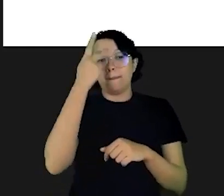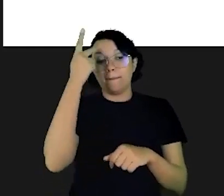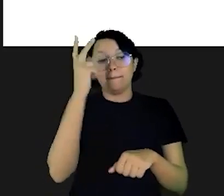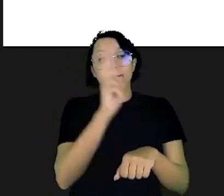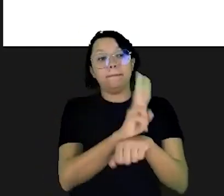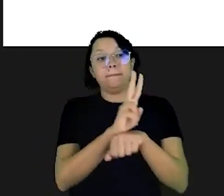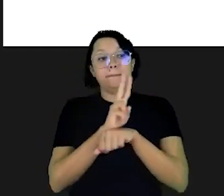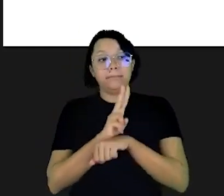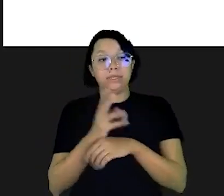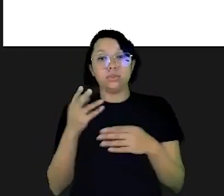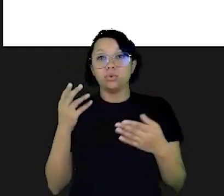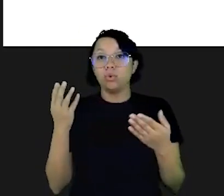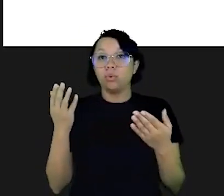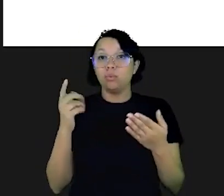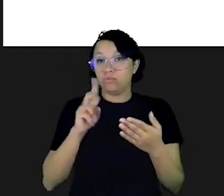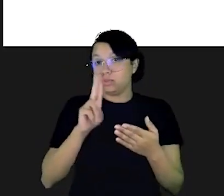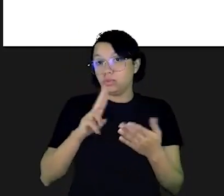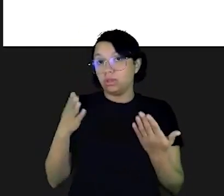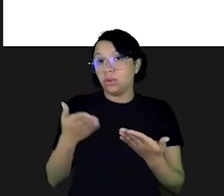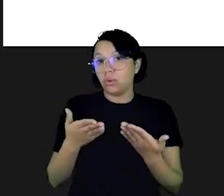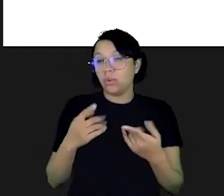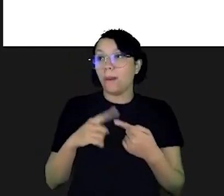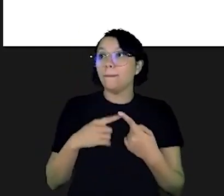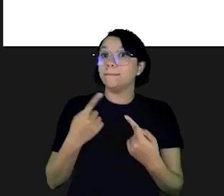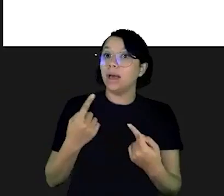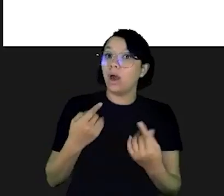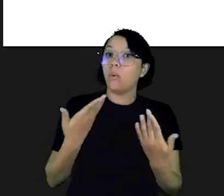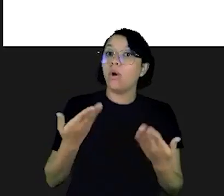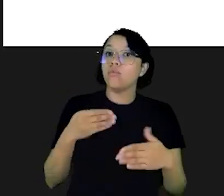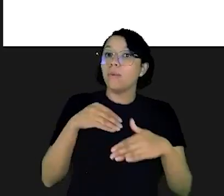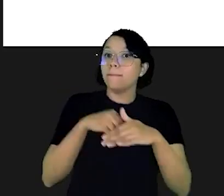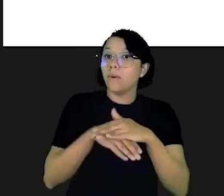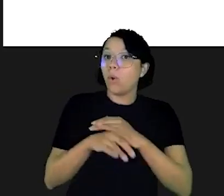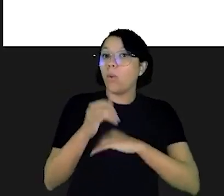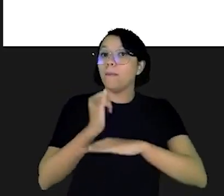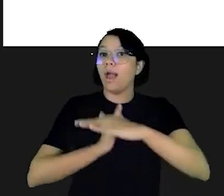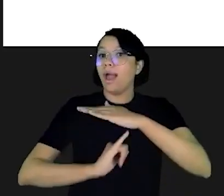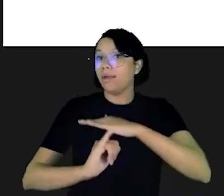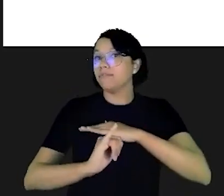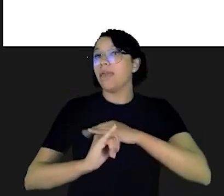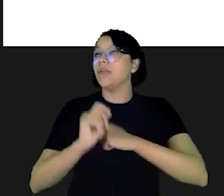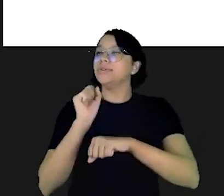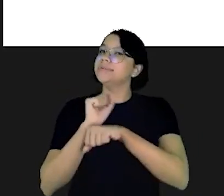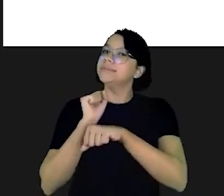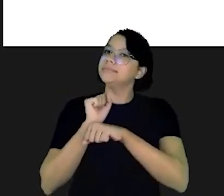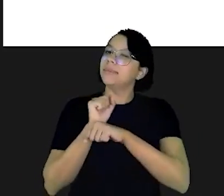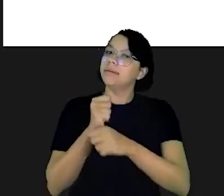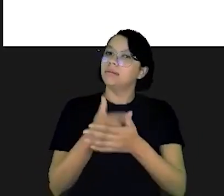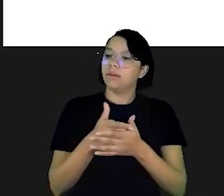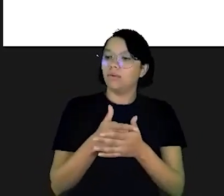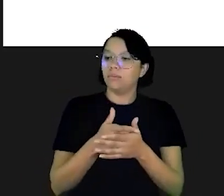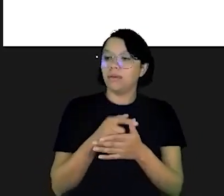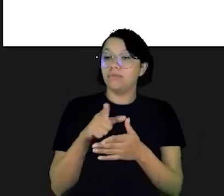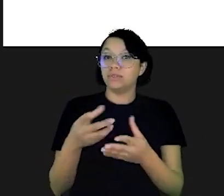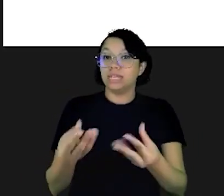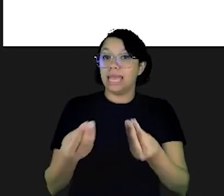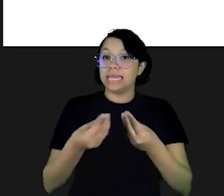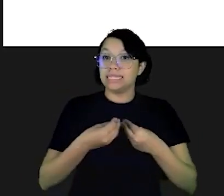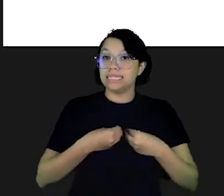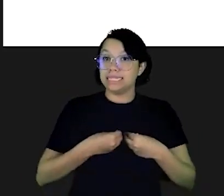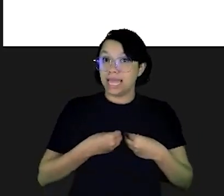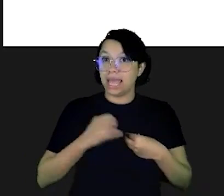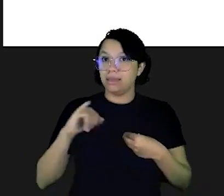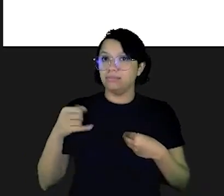isso porque alguém te emprestou aquele dinheiro para você usar hoje por outro lado quando você poupa e investe e